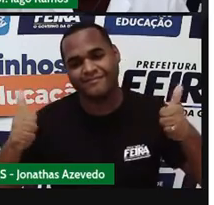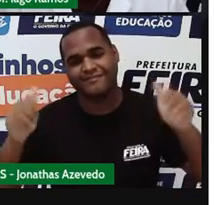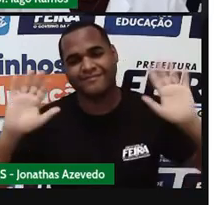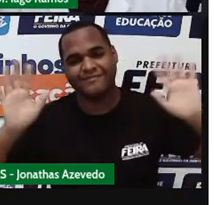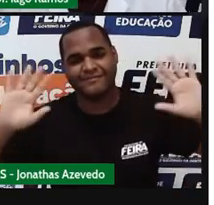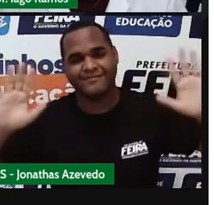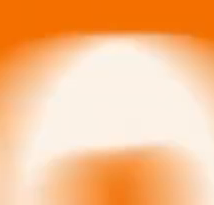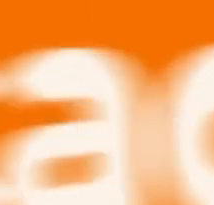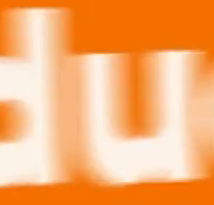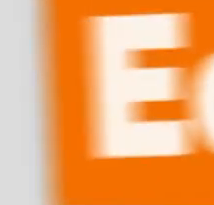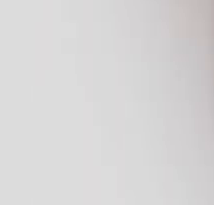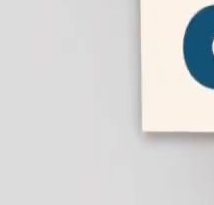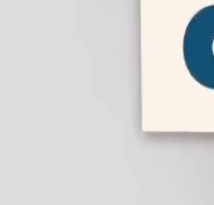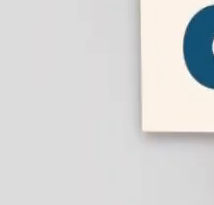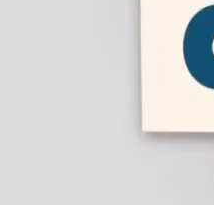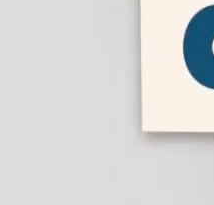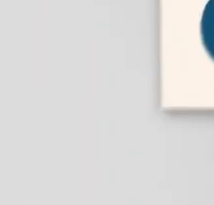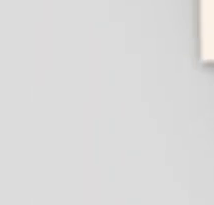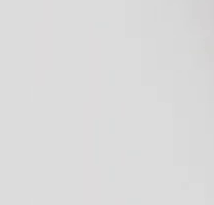bye bye